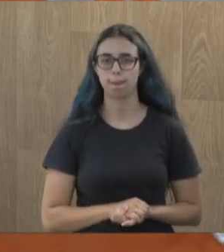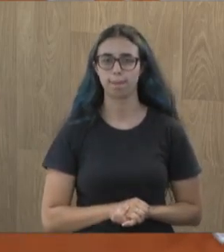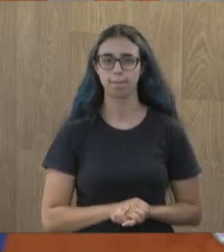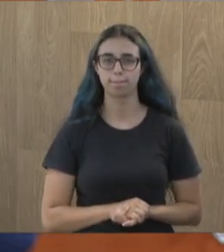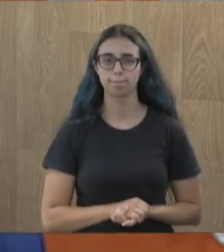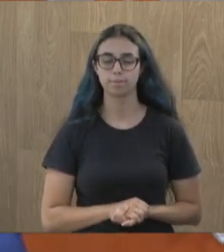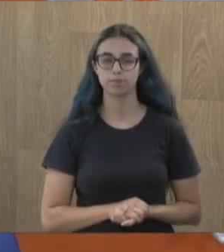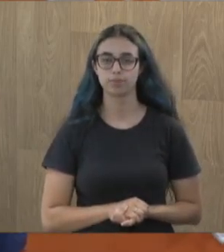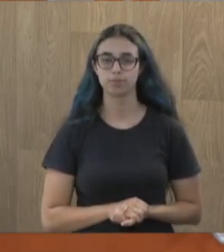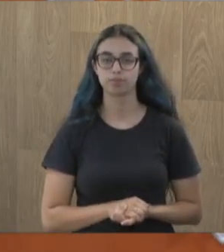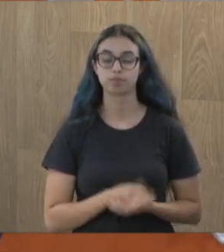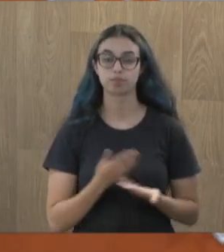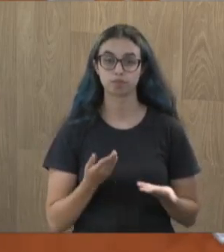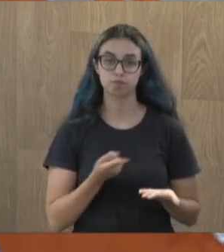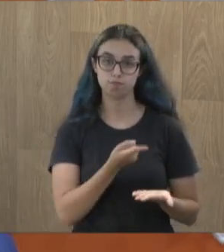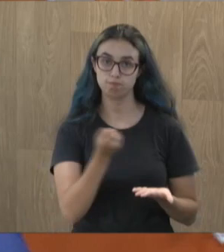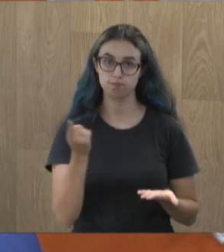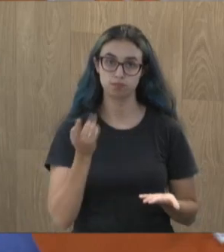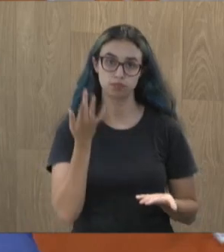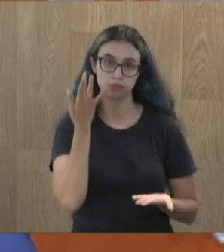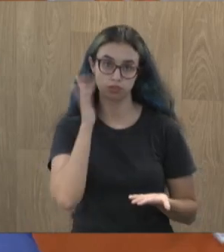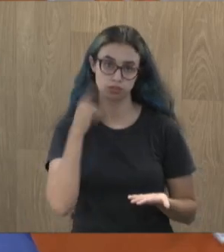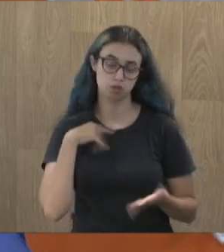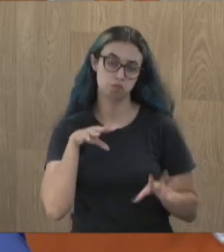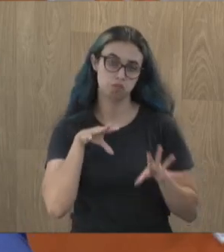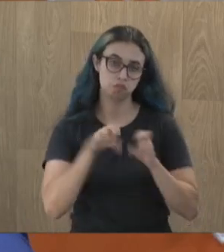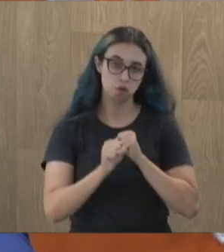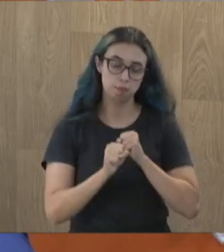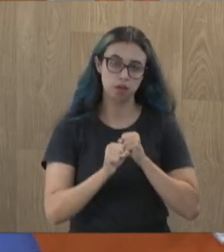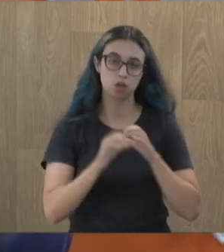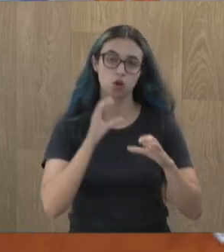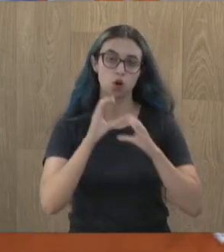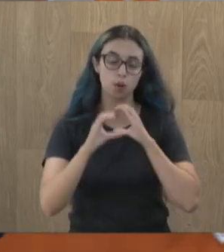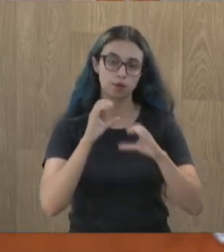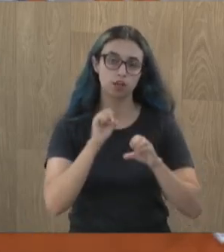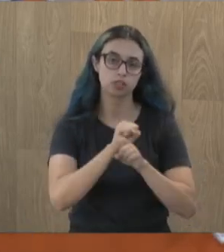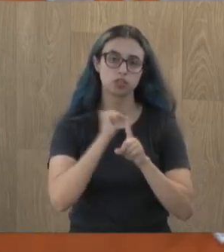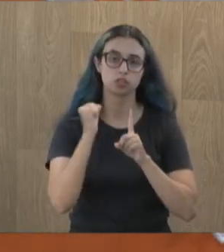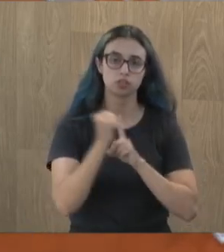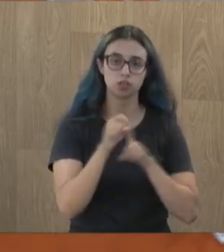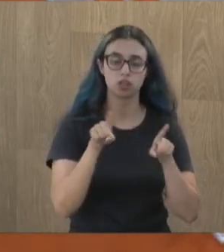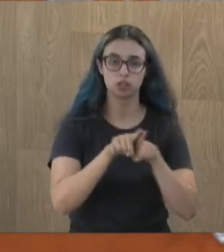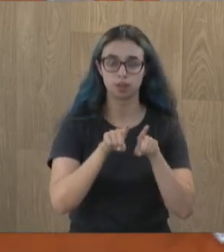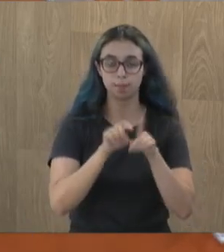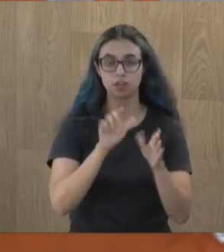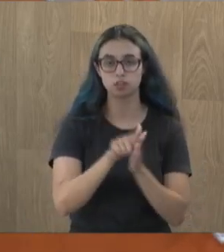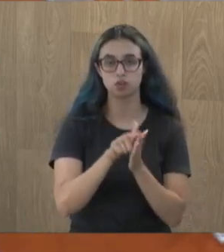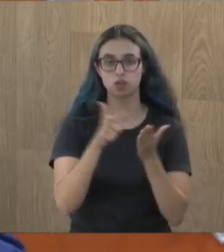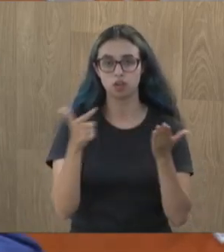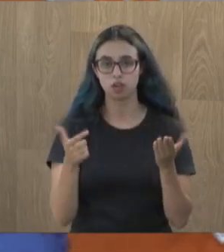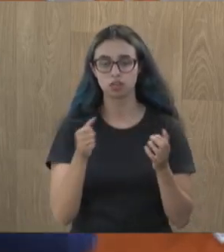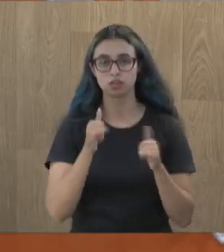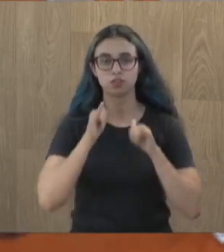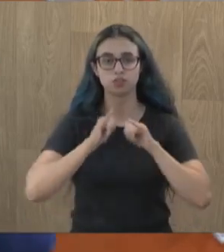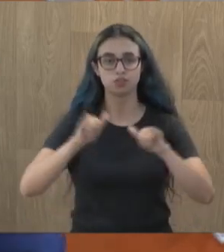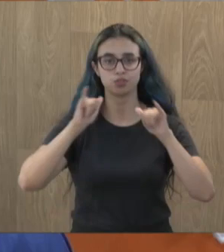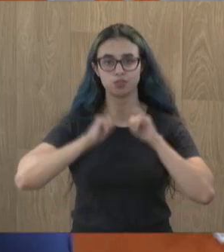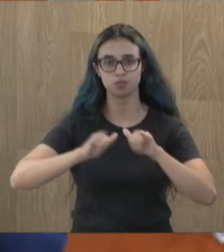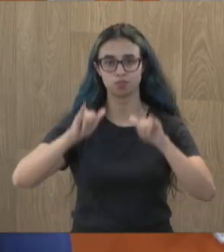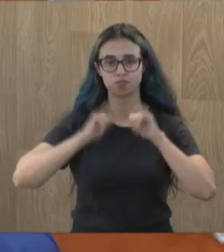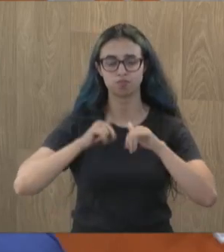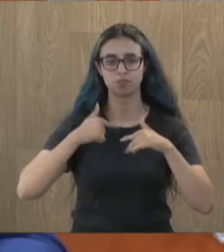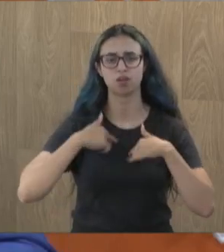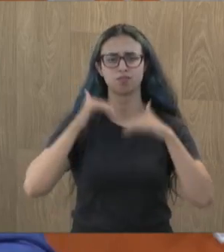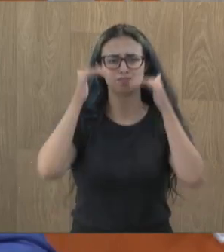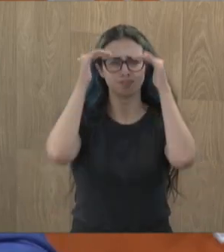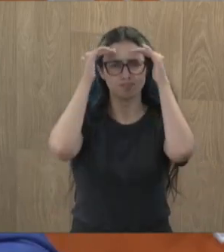Para quem não sabe, eu fiz comunicação social na PUC Minas. Jornalismo e publicidade. E eu respeito